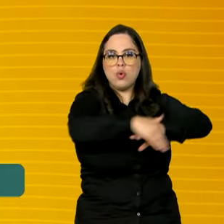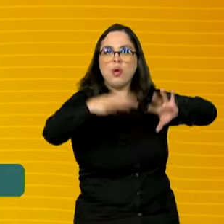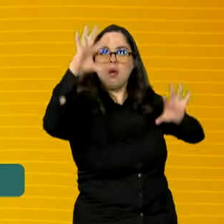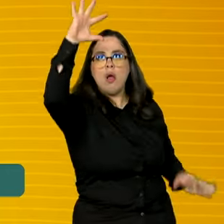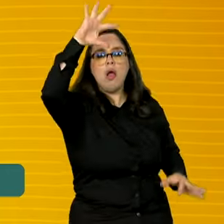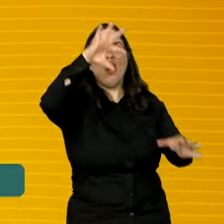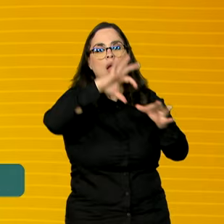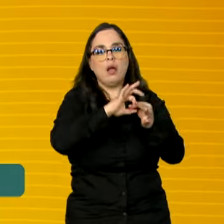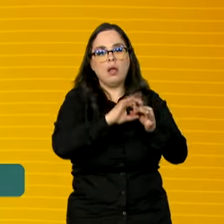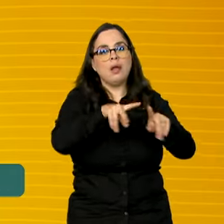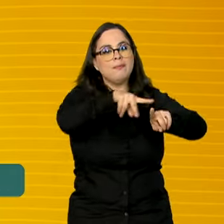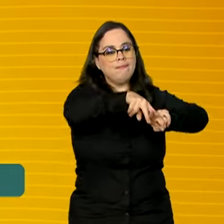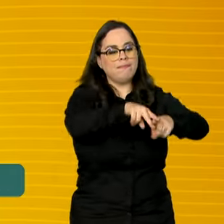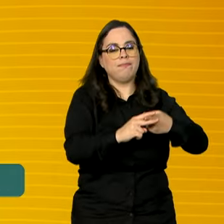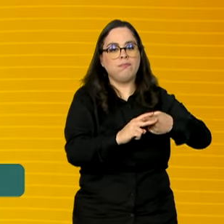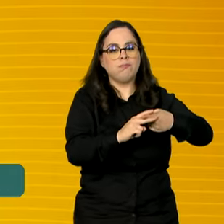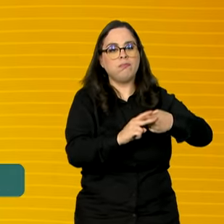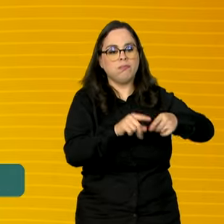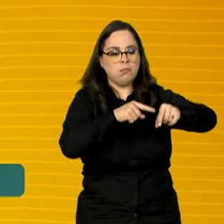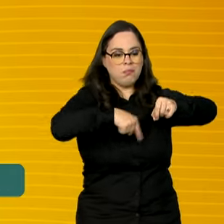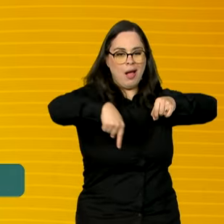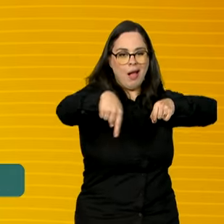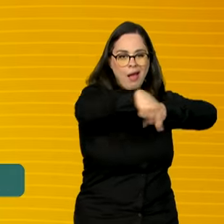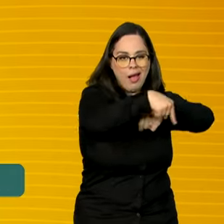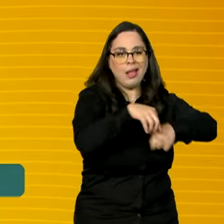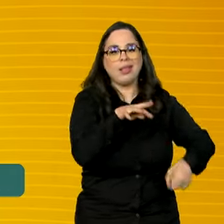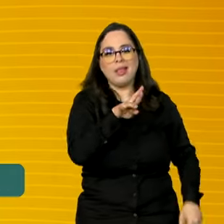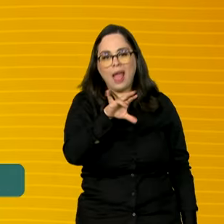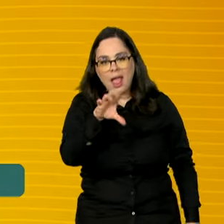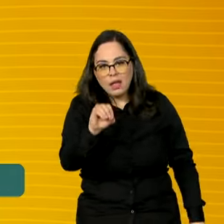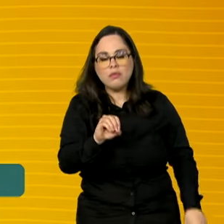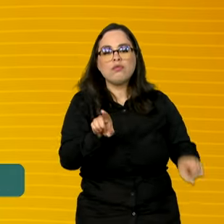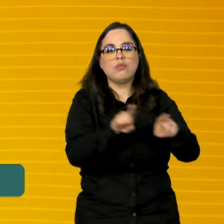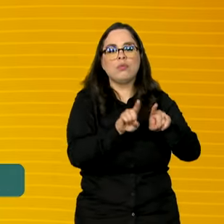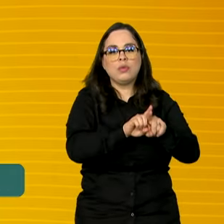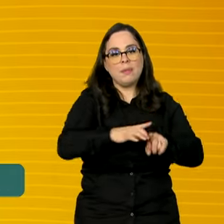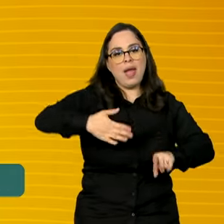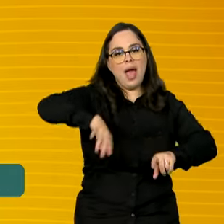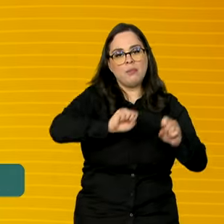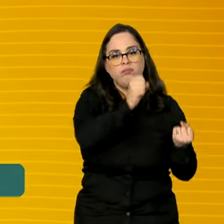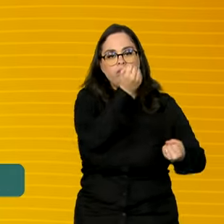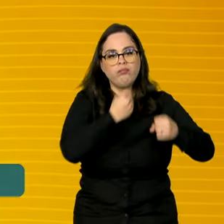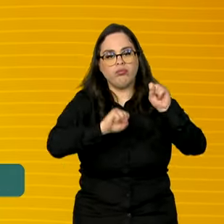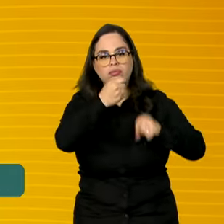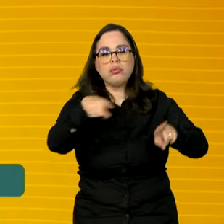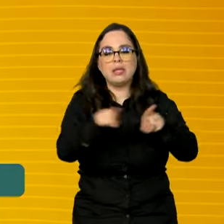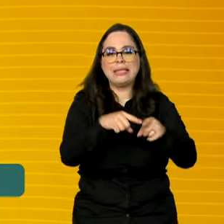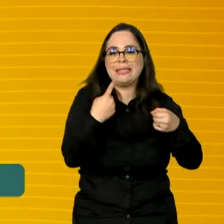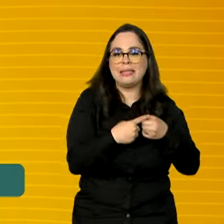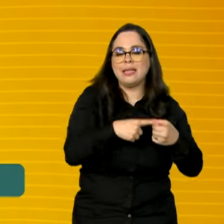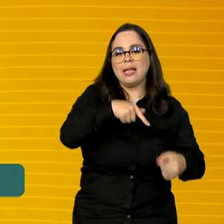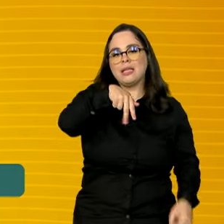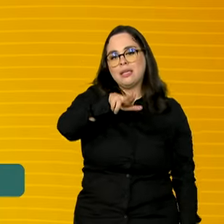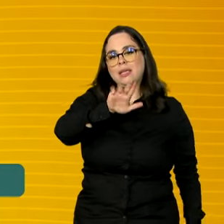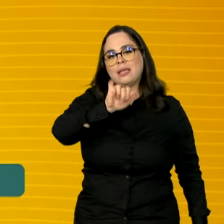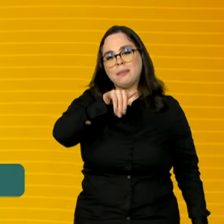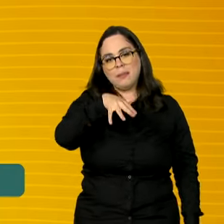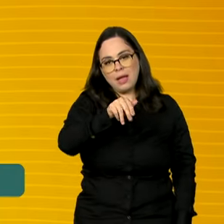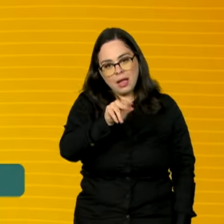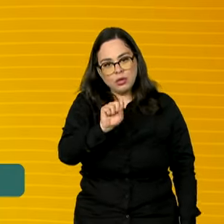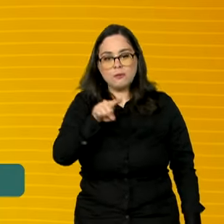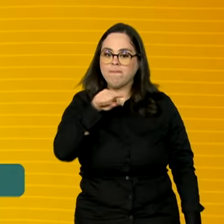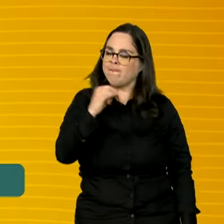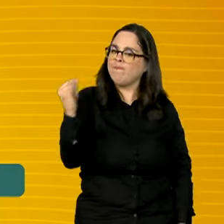ajeitar o trevo das margaridas, ajeitar aqui a área do Distrito Industrial de Queimados, ou seja, obras muito